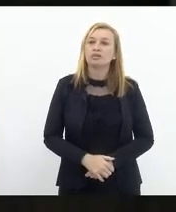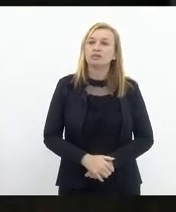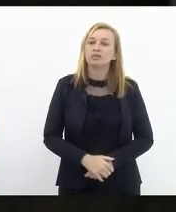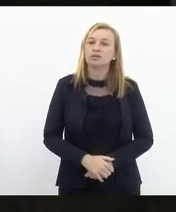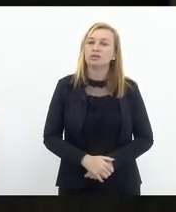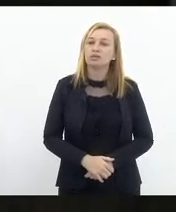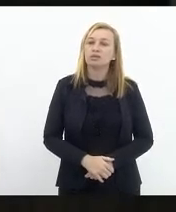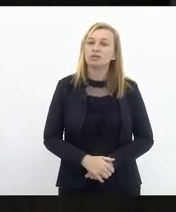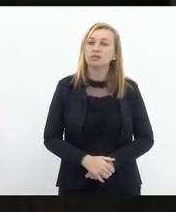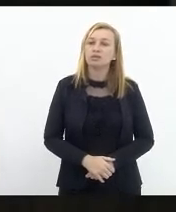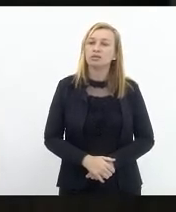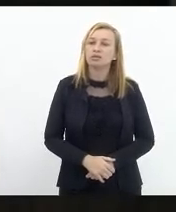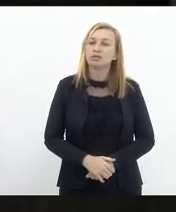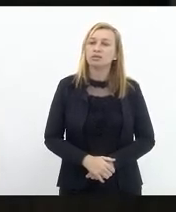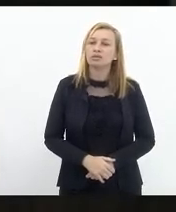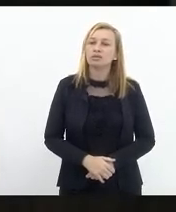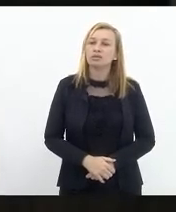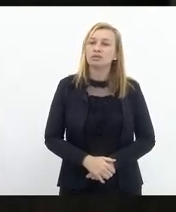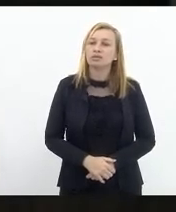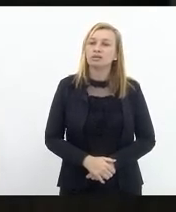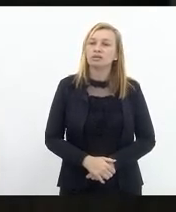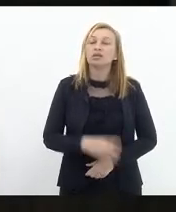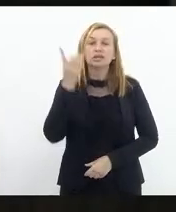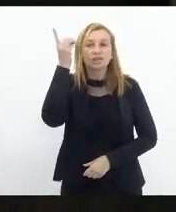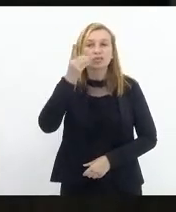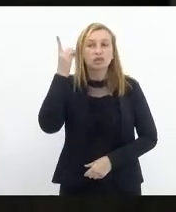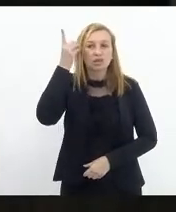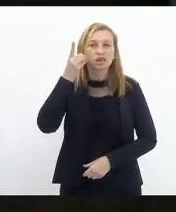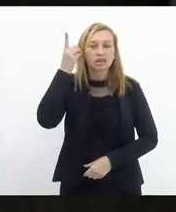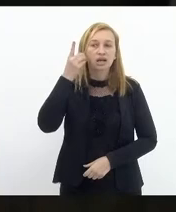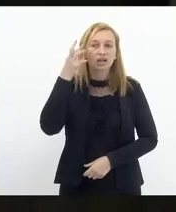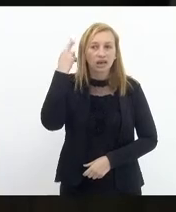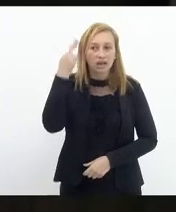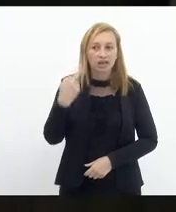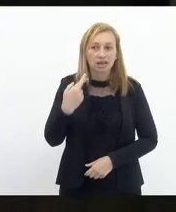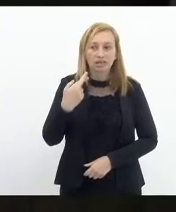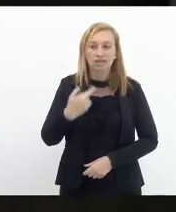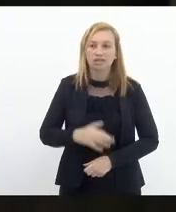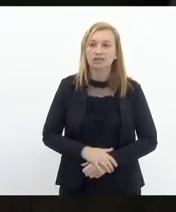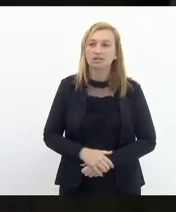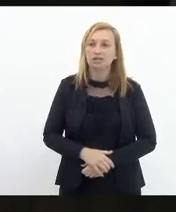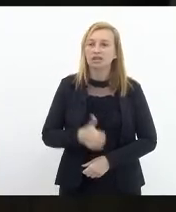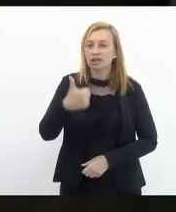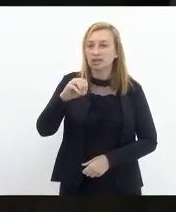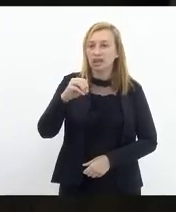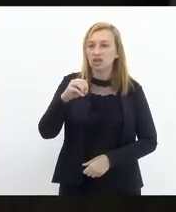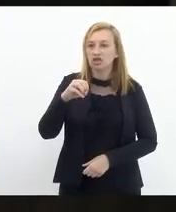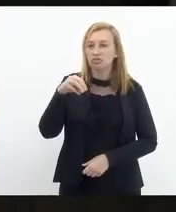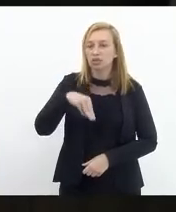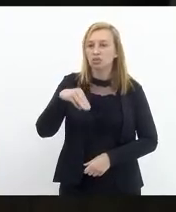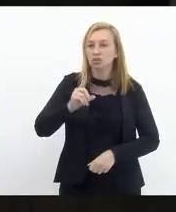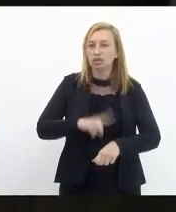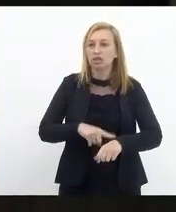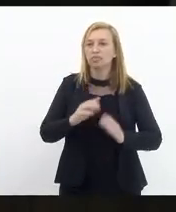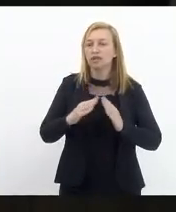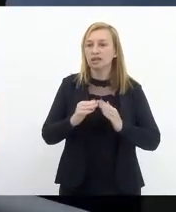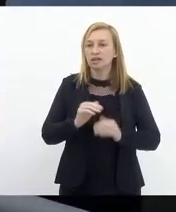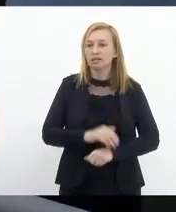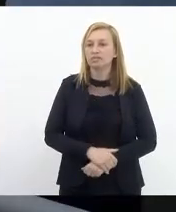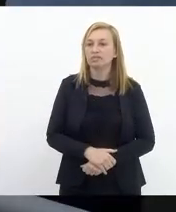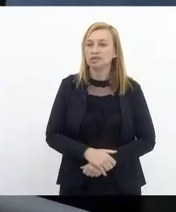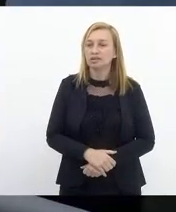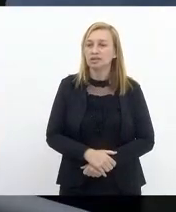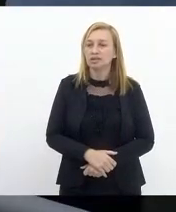com a palavra a nova deputada Renata Souza. Vossa excelência dispõe de 10 minutos pelo tempo regimental.